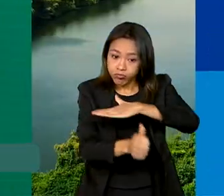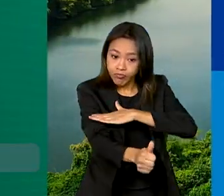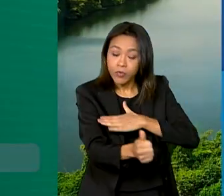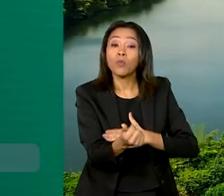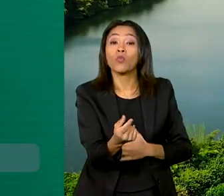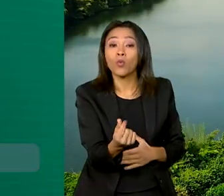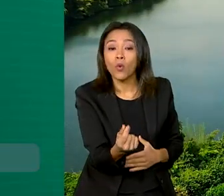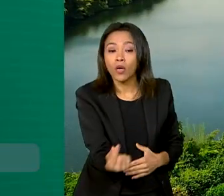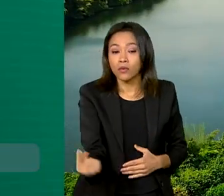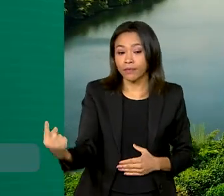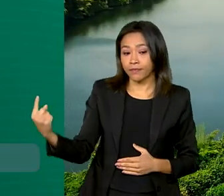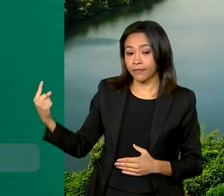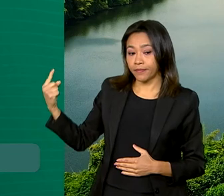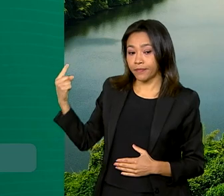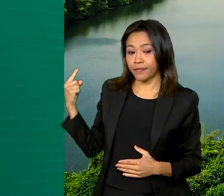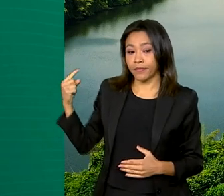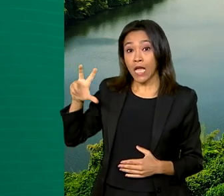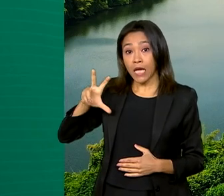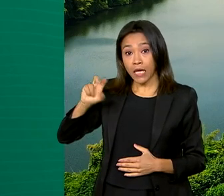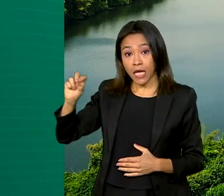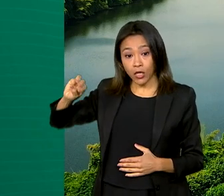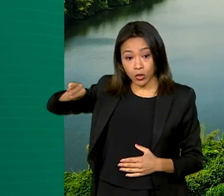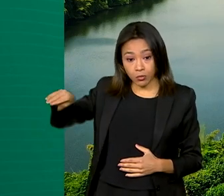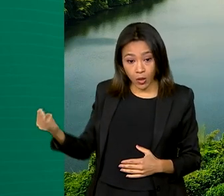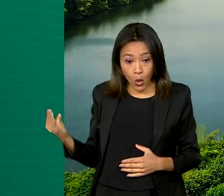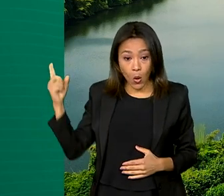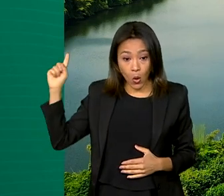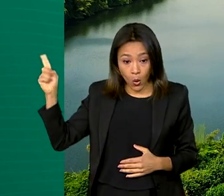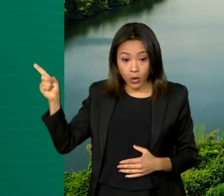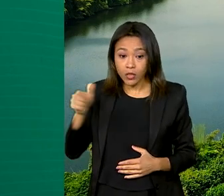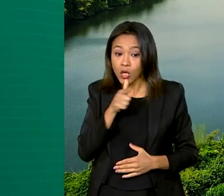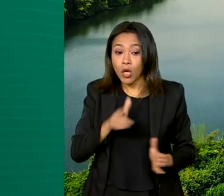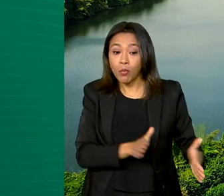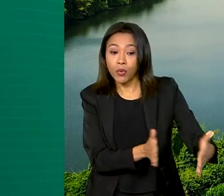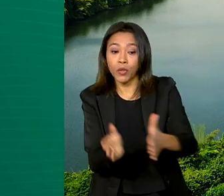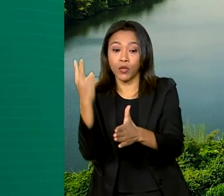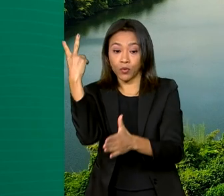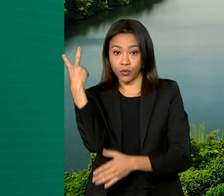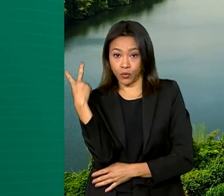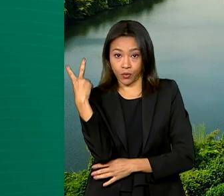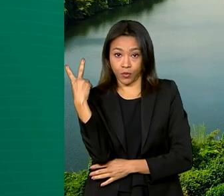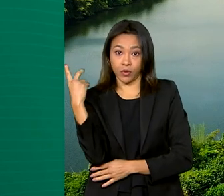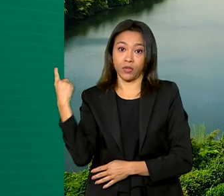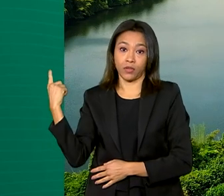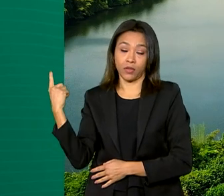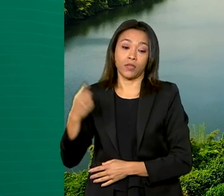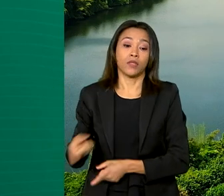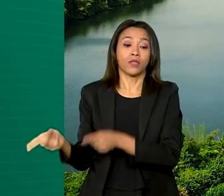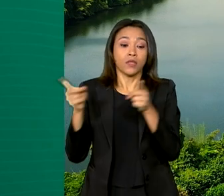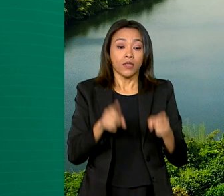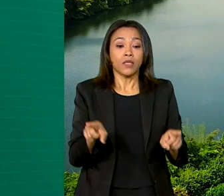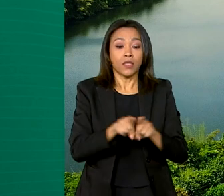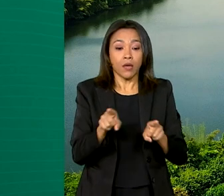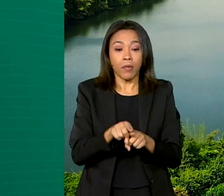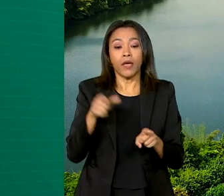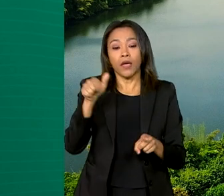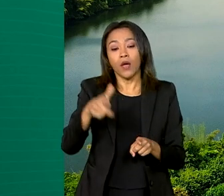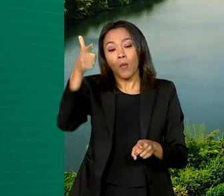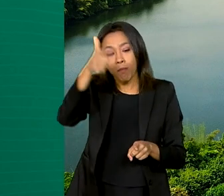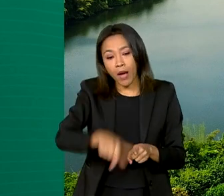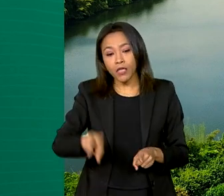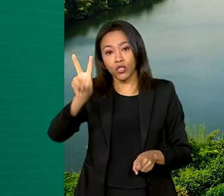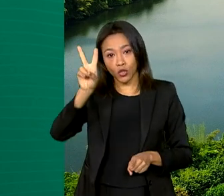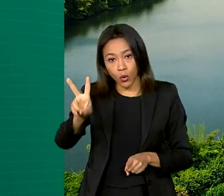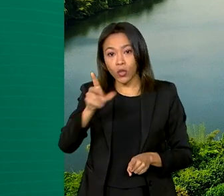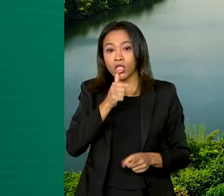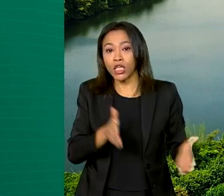500 milhões para obras de dragagens nos rios Amazonas e Solimões. Também estão previstos dragagens na travessia do rio